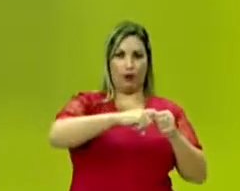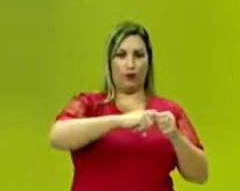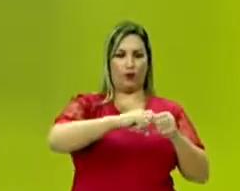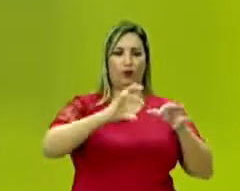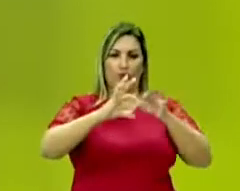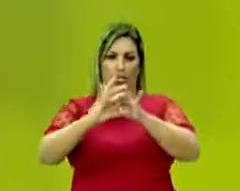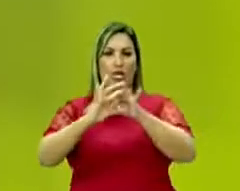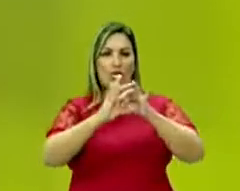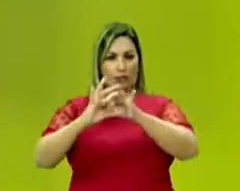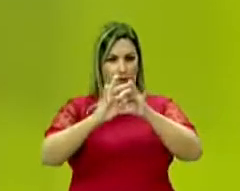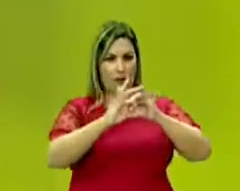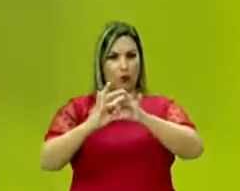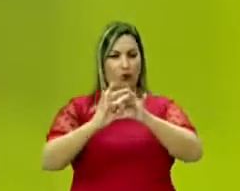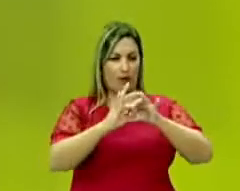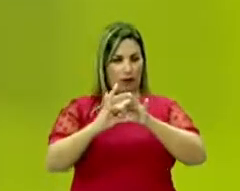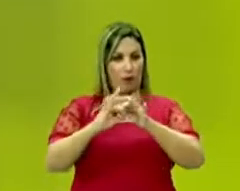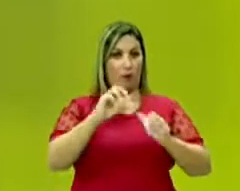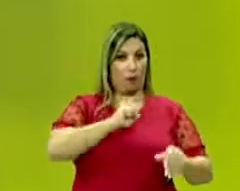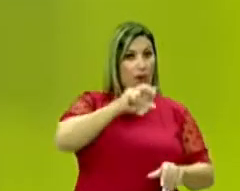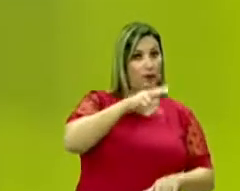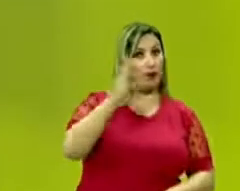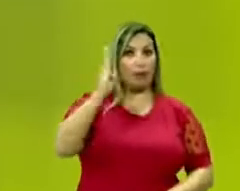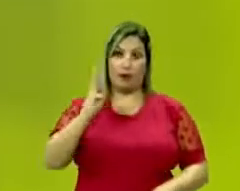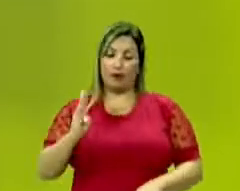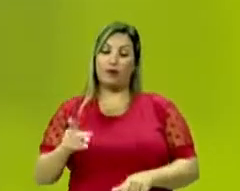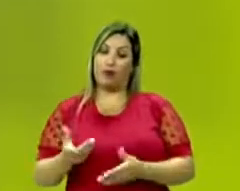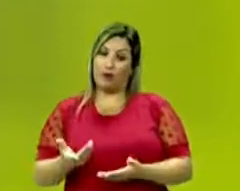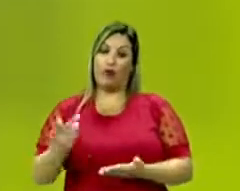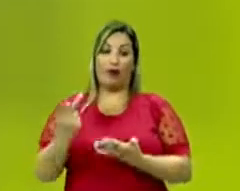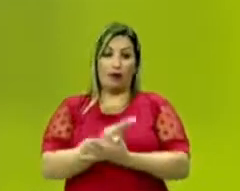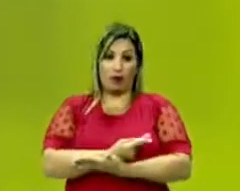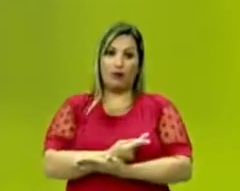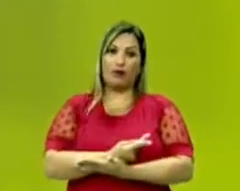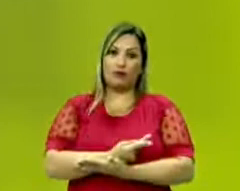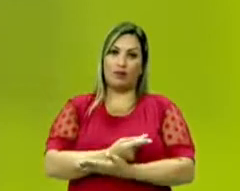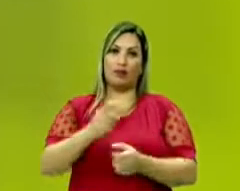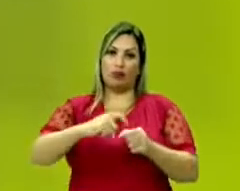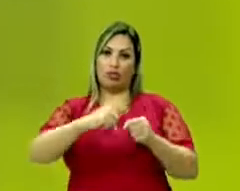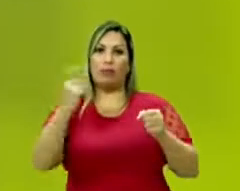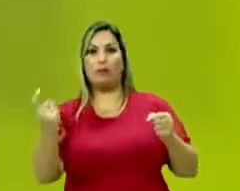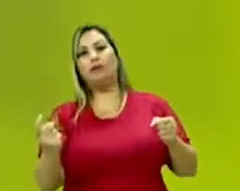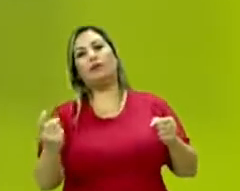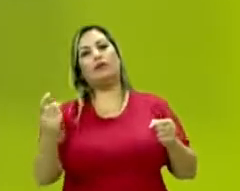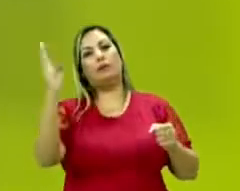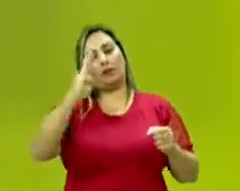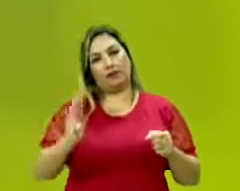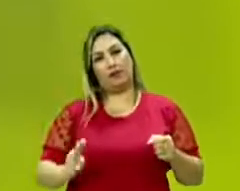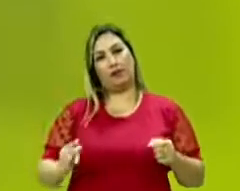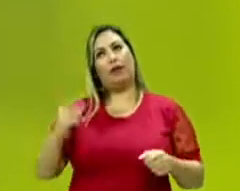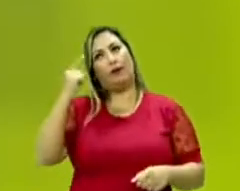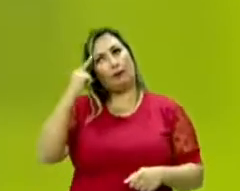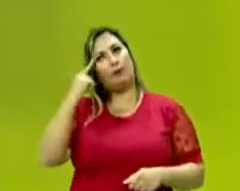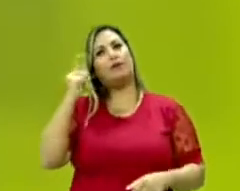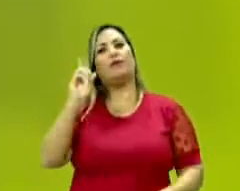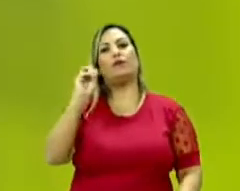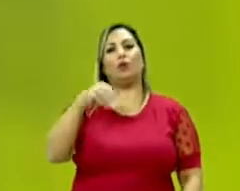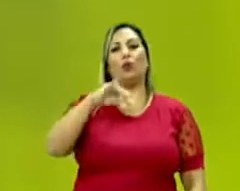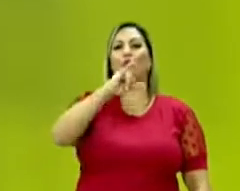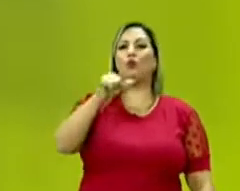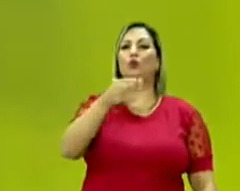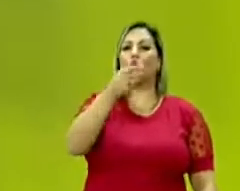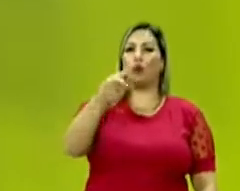entre Portugal e Brasil, apesar da inevitável independência. Assim teria pensado Dom João,